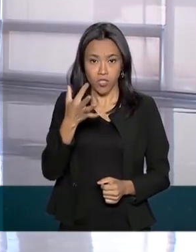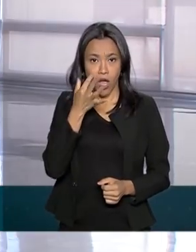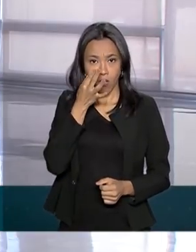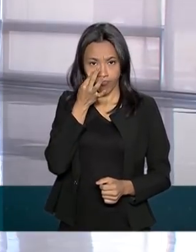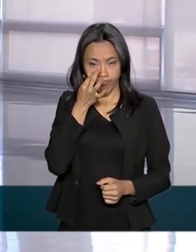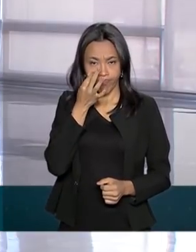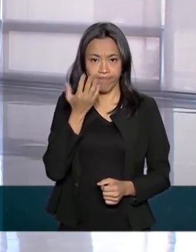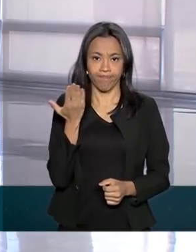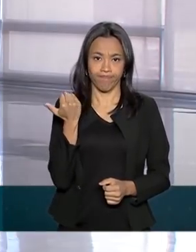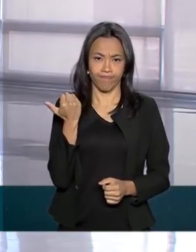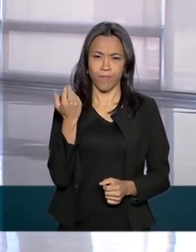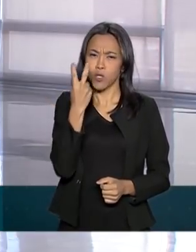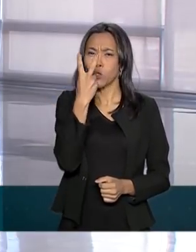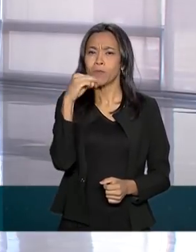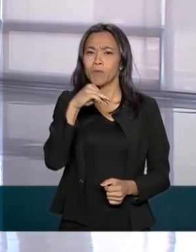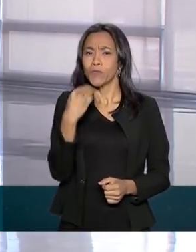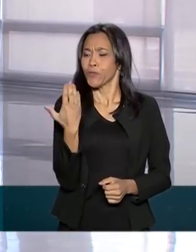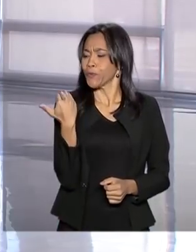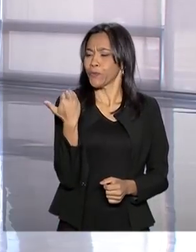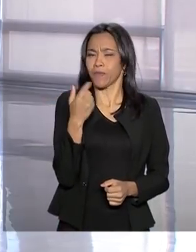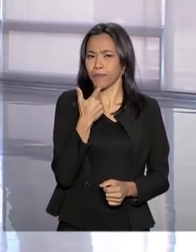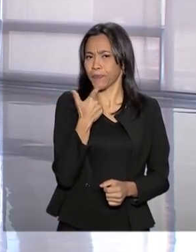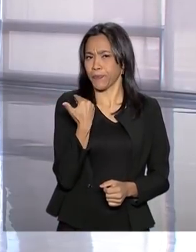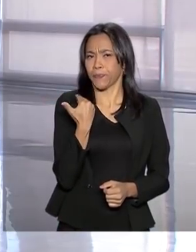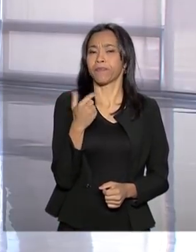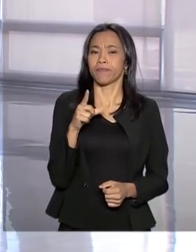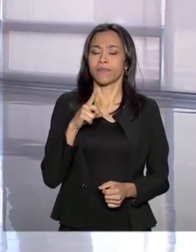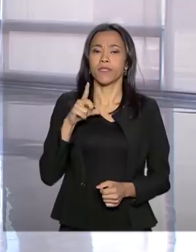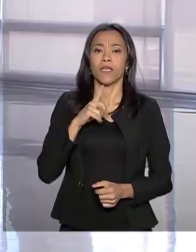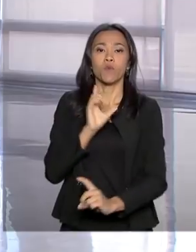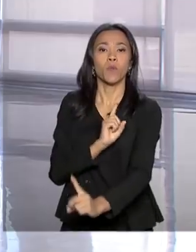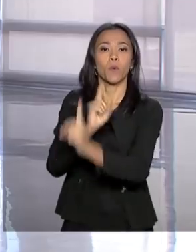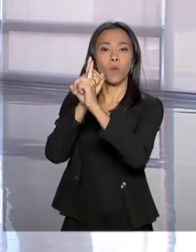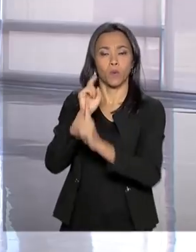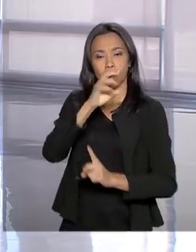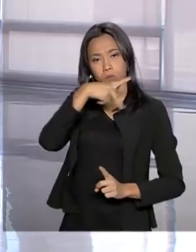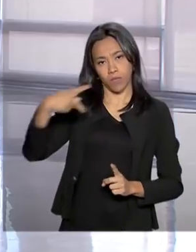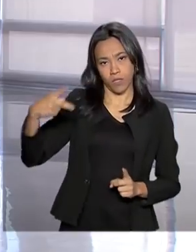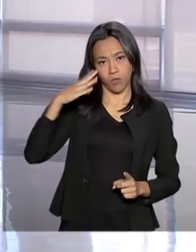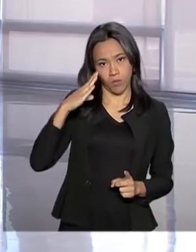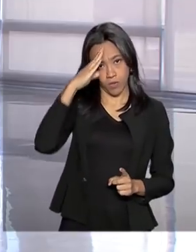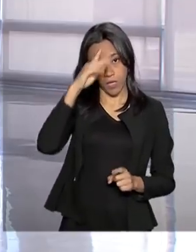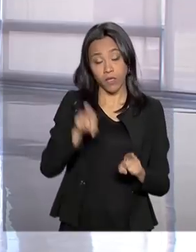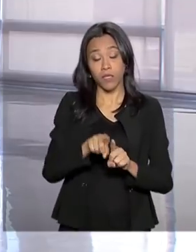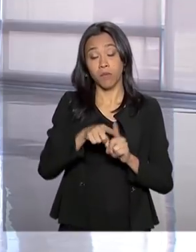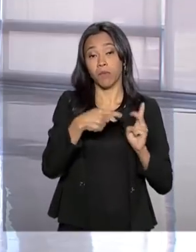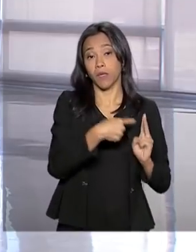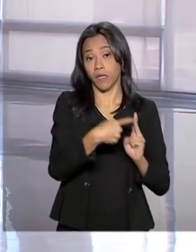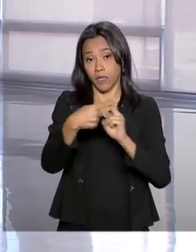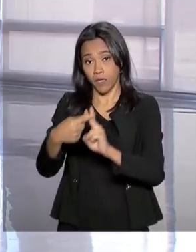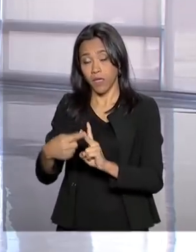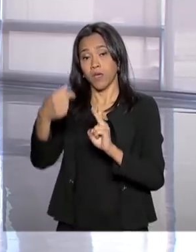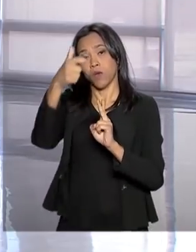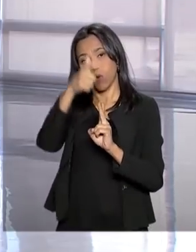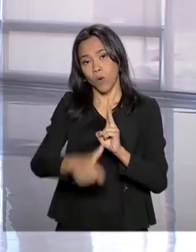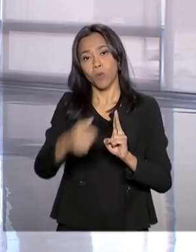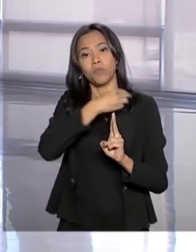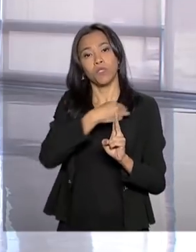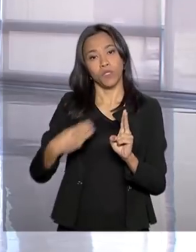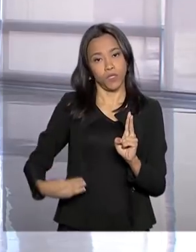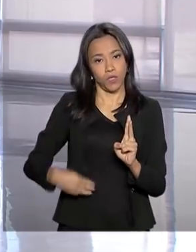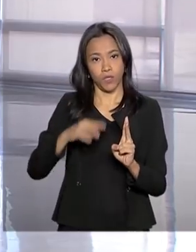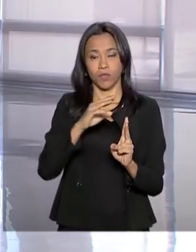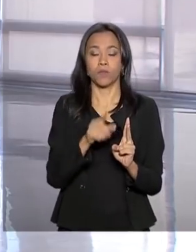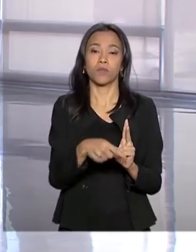Planalto até dois minutinhos atrás. Esse encontro com o presidente Jair Bolsonaro e com o ministro Ernesto Araújo começou às